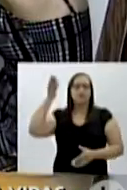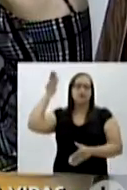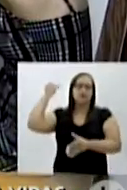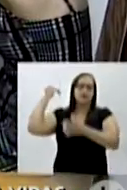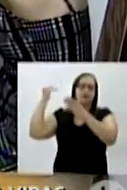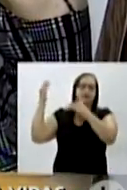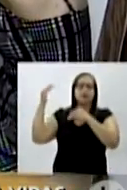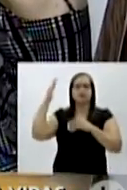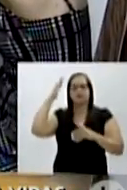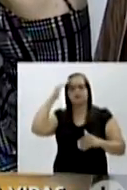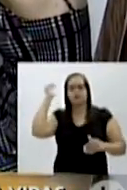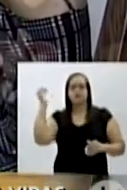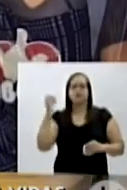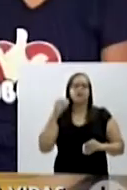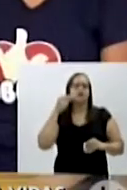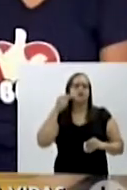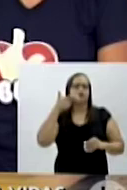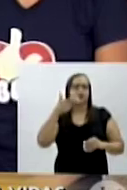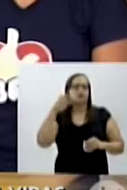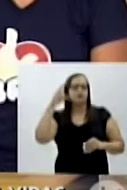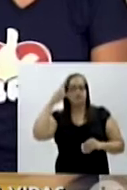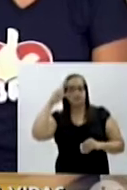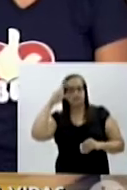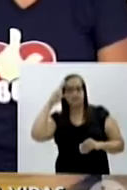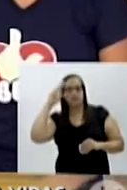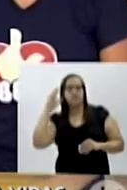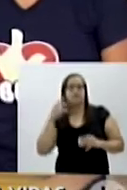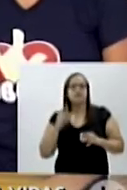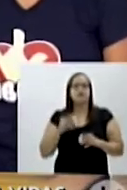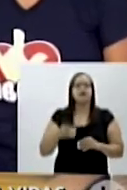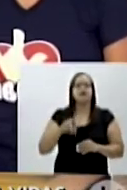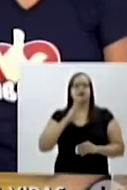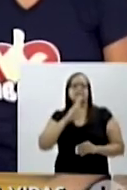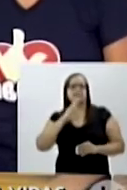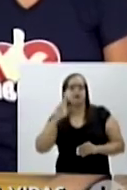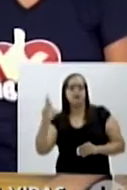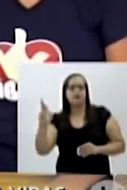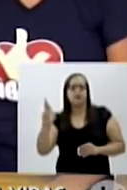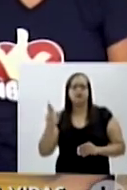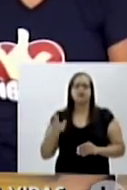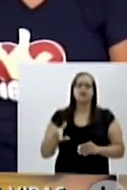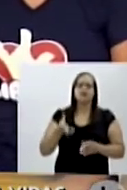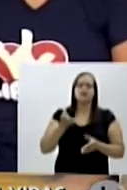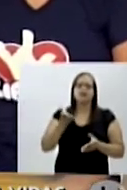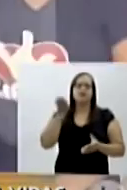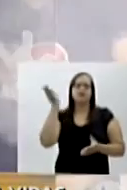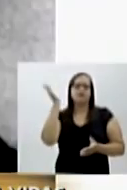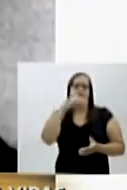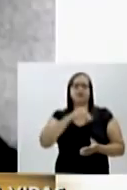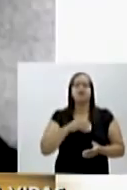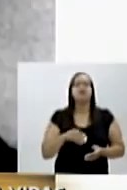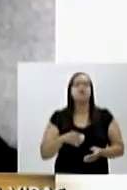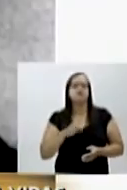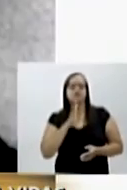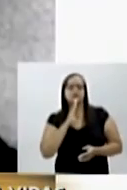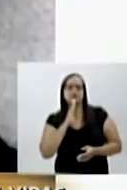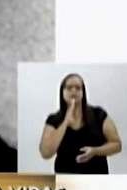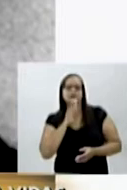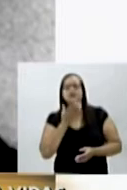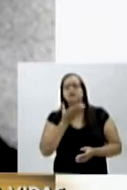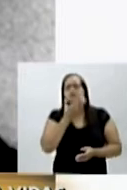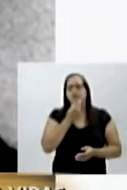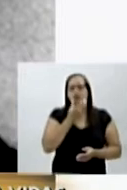de saber mais de perto das duas histórias que vão fazer parte desta reportagem, nós vamos conhecer este homem.